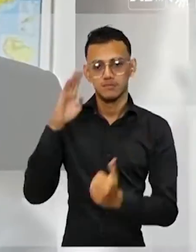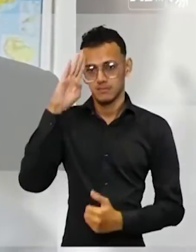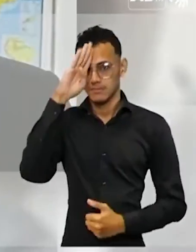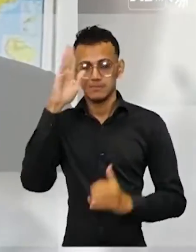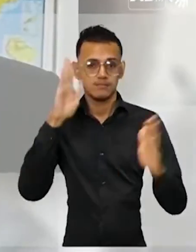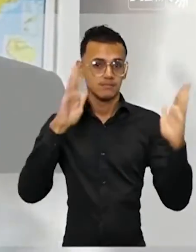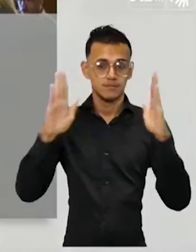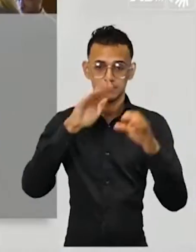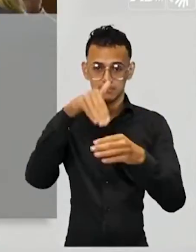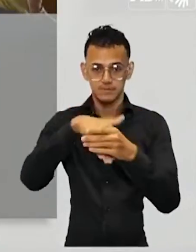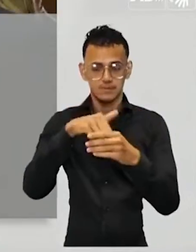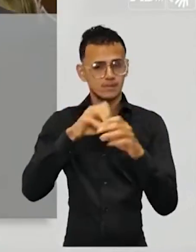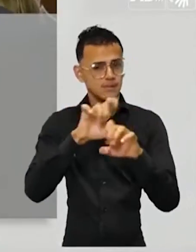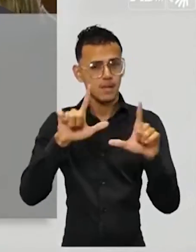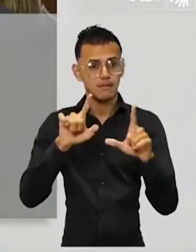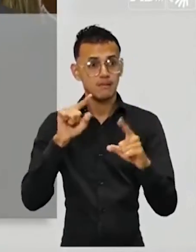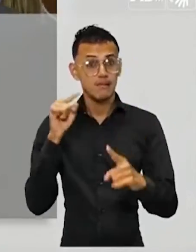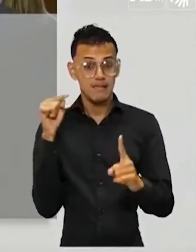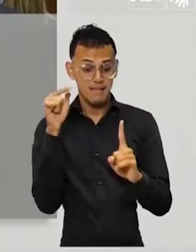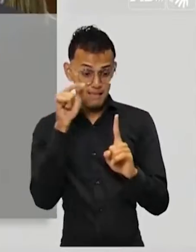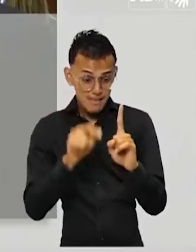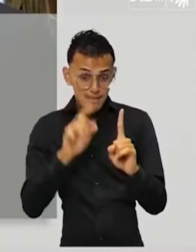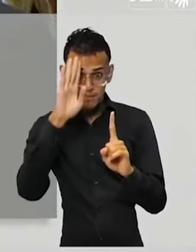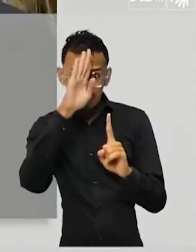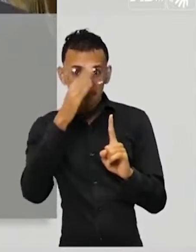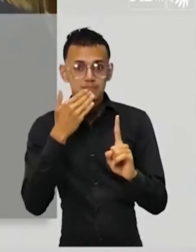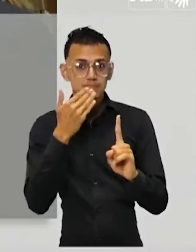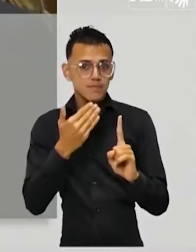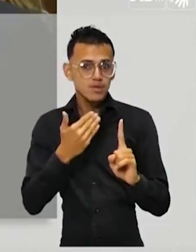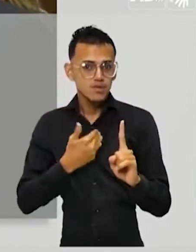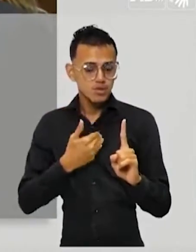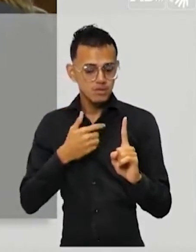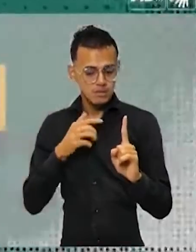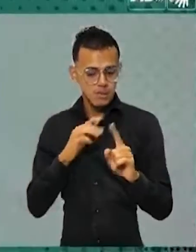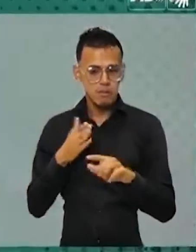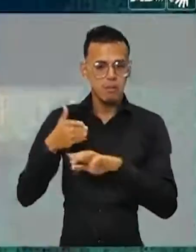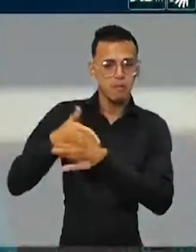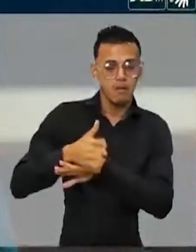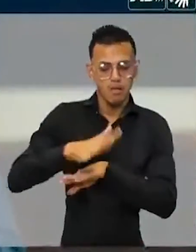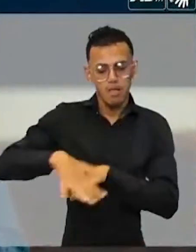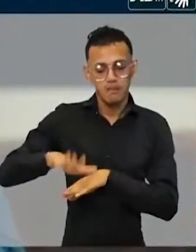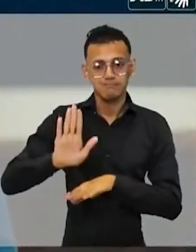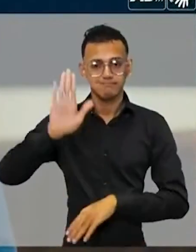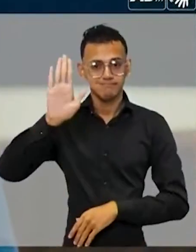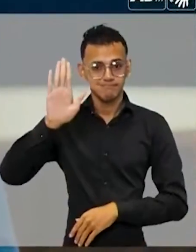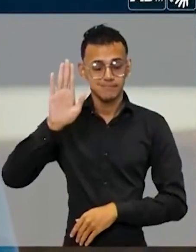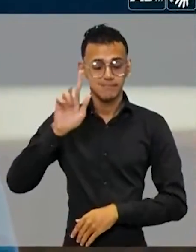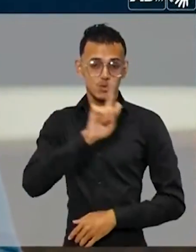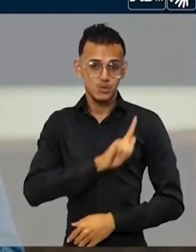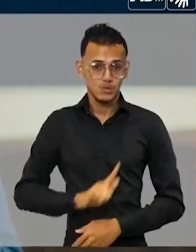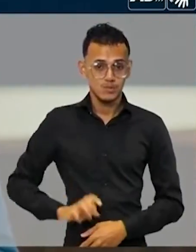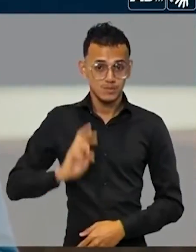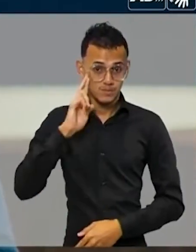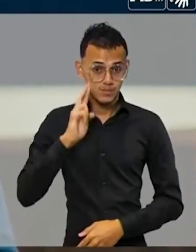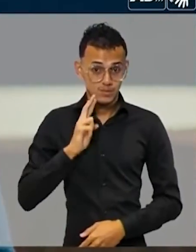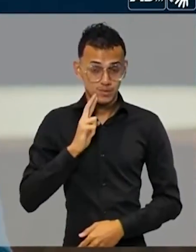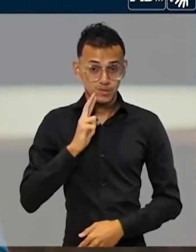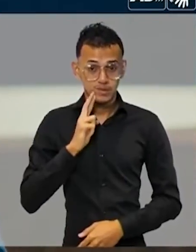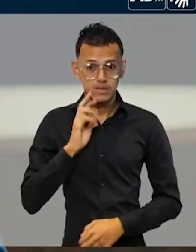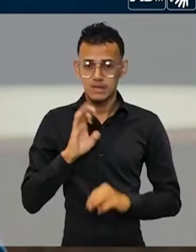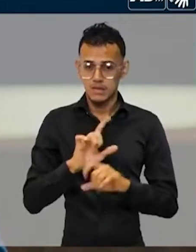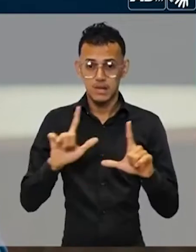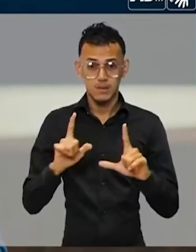Inclusive, foi ele que me pediu para que eu viesse candidato ao governo de Rondônia. Meu adversário de hoje, naquele ano,